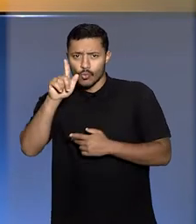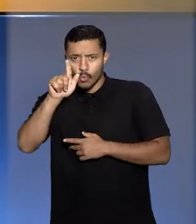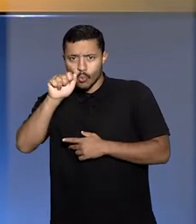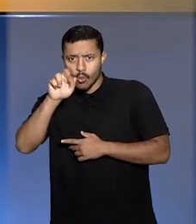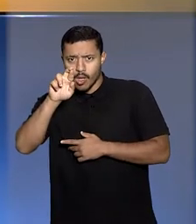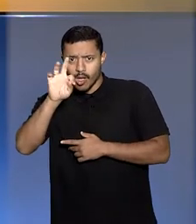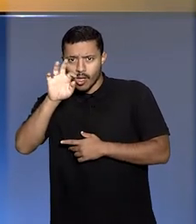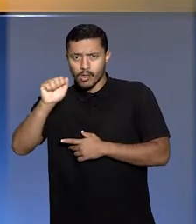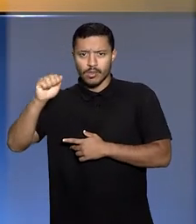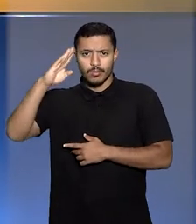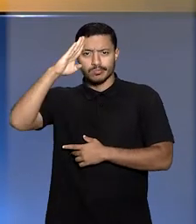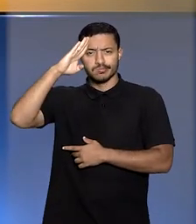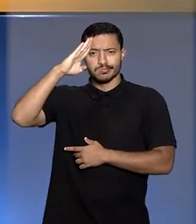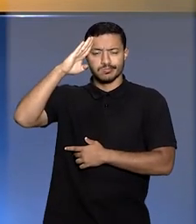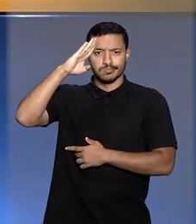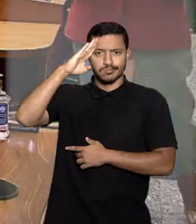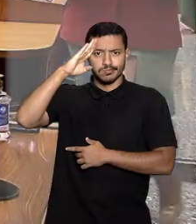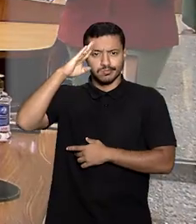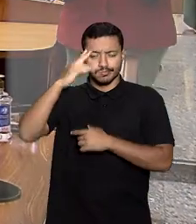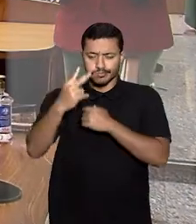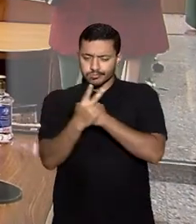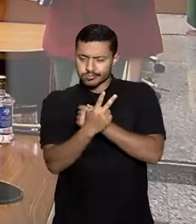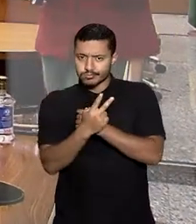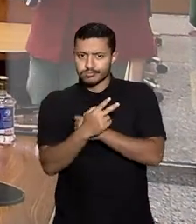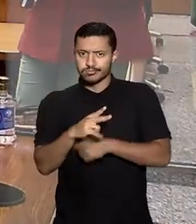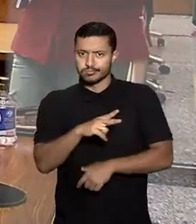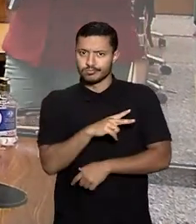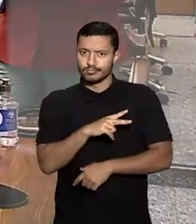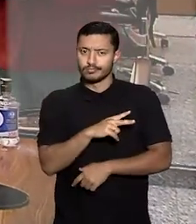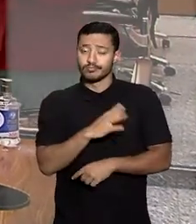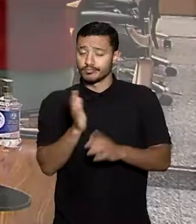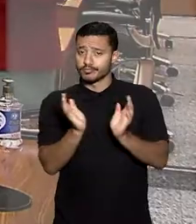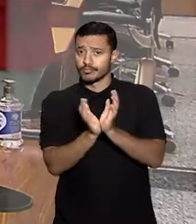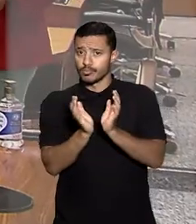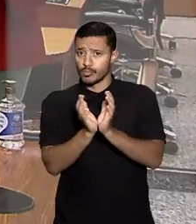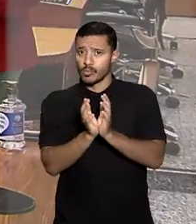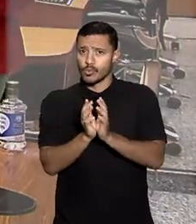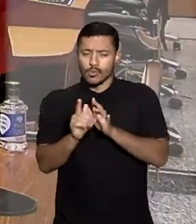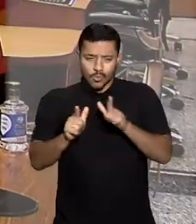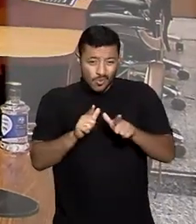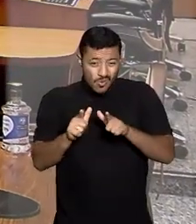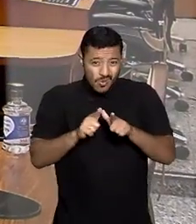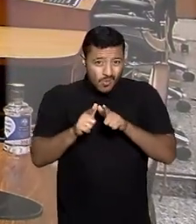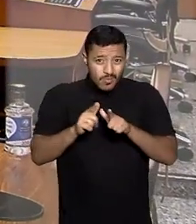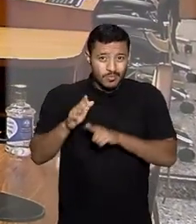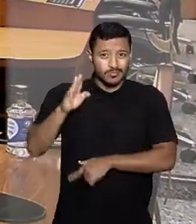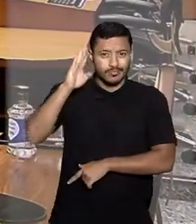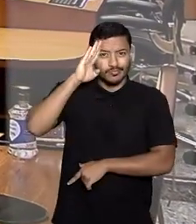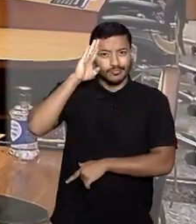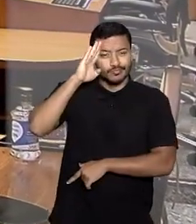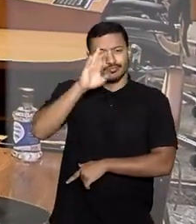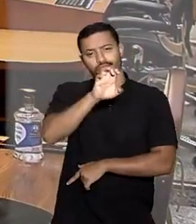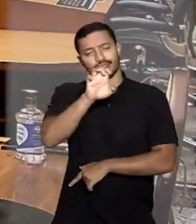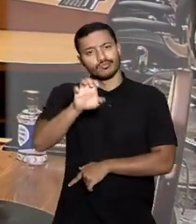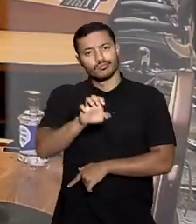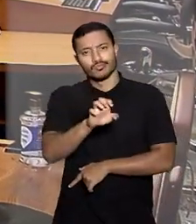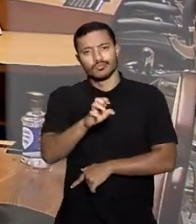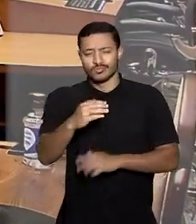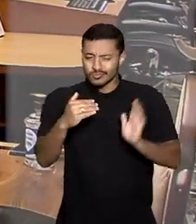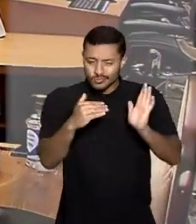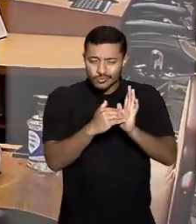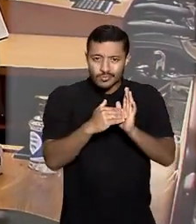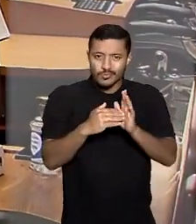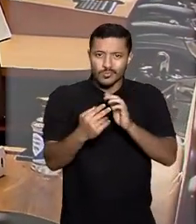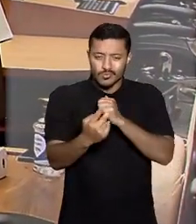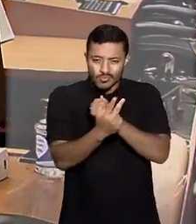limitou hipóteses de busca pessoal. Para o colegiado, a atuação da Guarda Municipal deve se limitar à